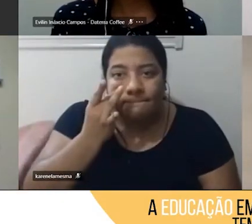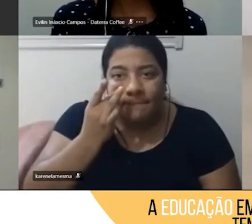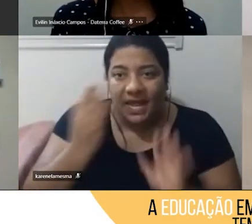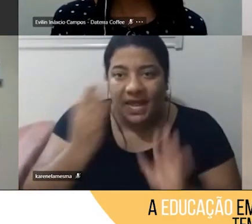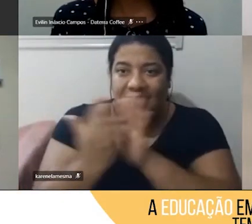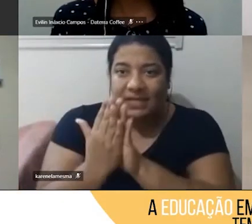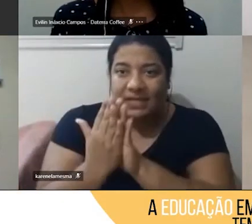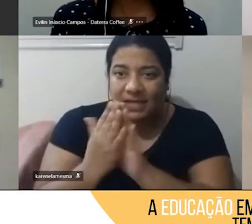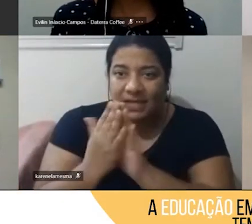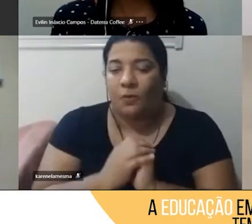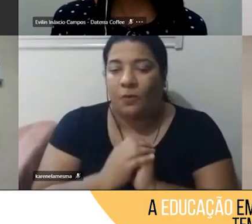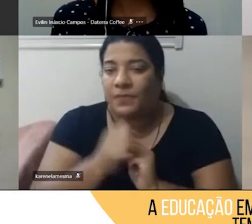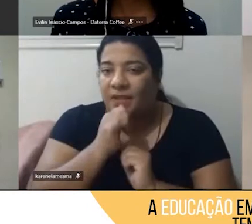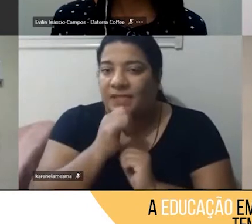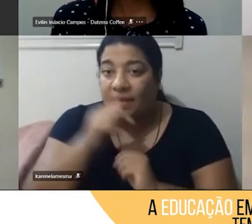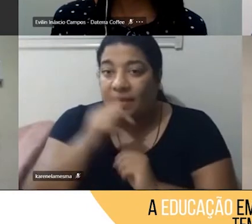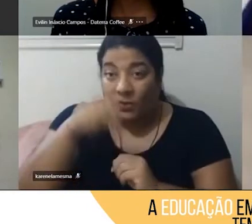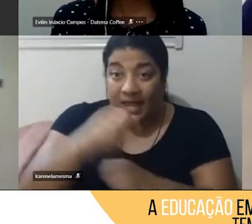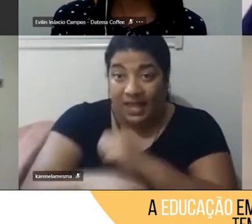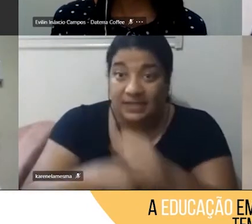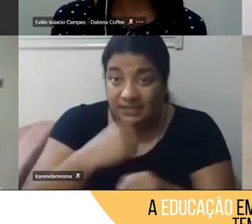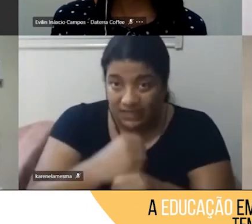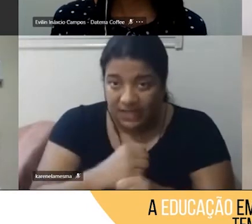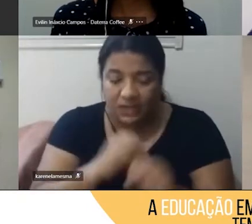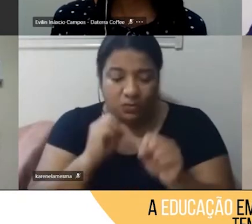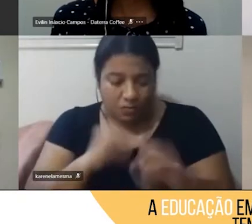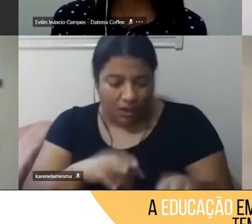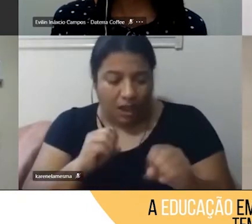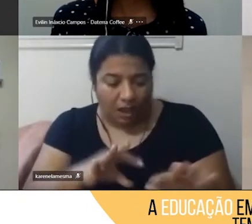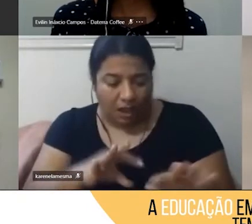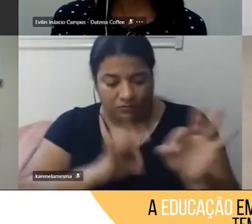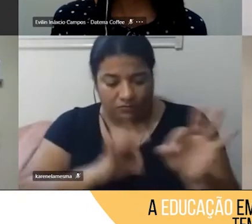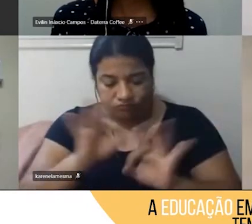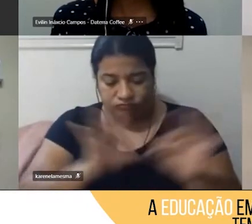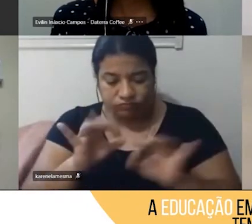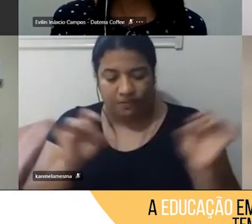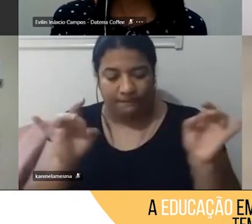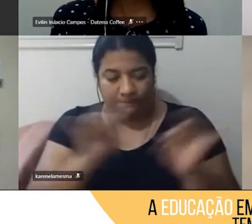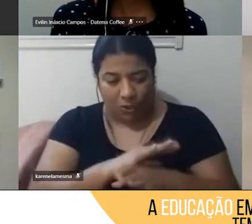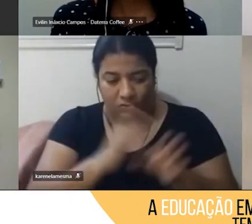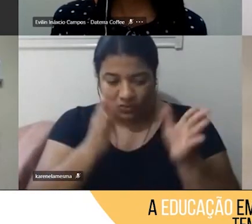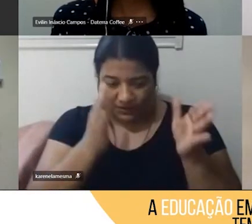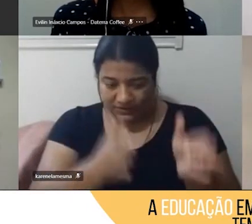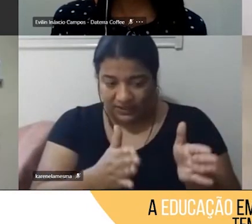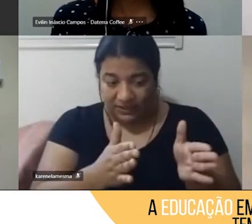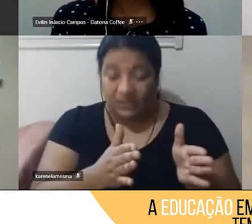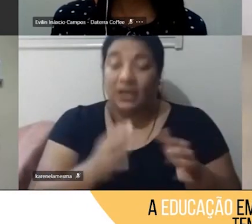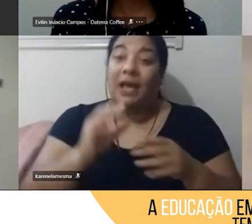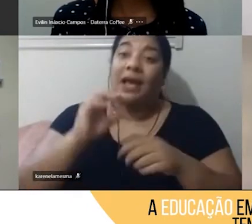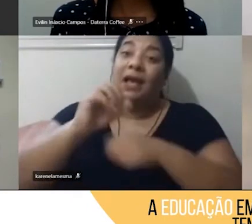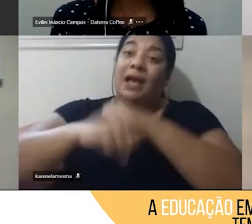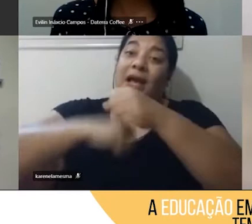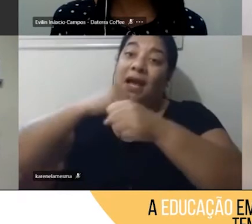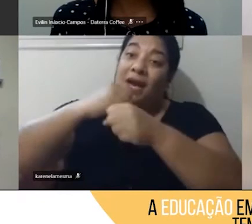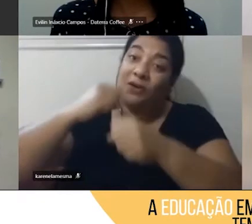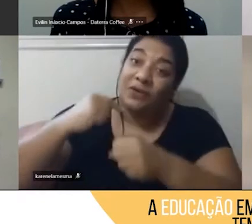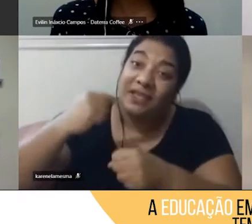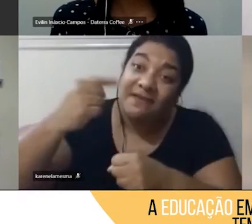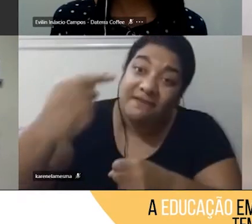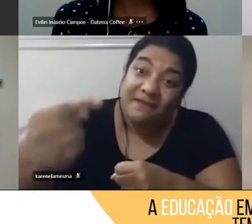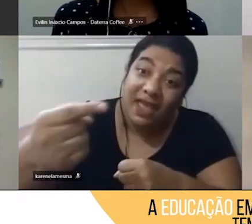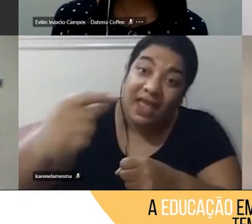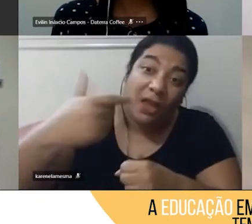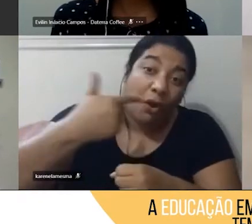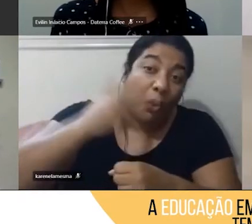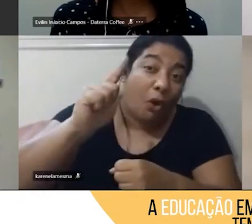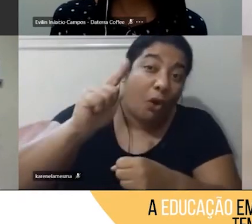ano, e aí ano que vem a gente está com outro grupo, a gente passa a mesma atividade, nós fizemos agora